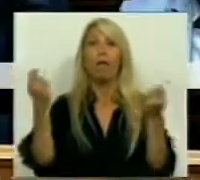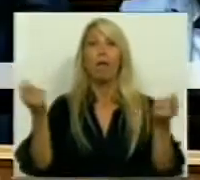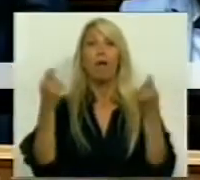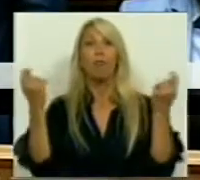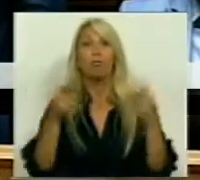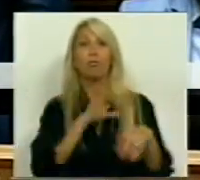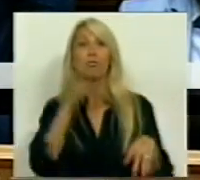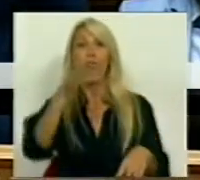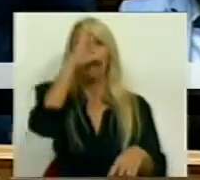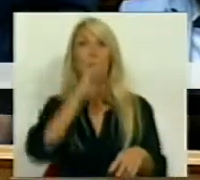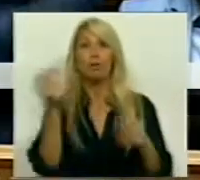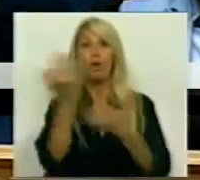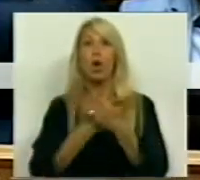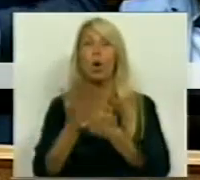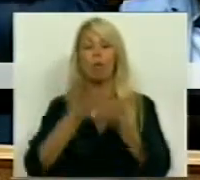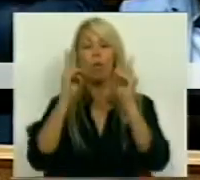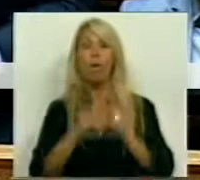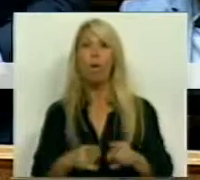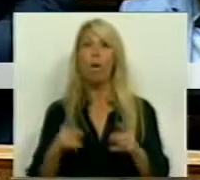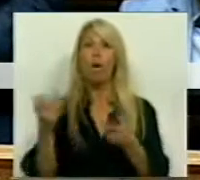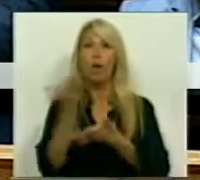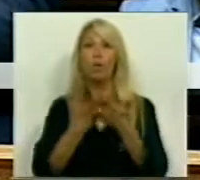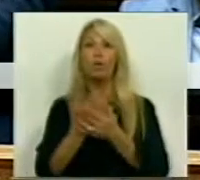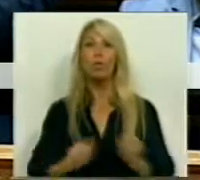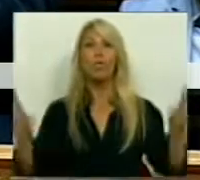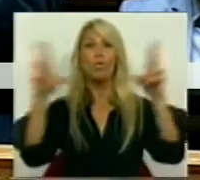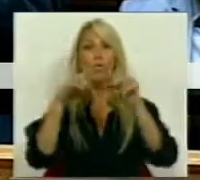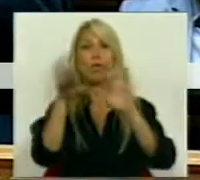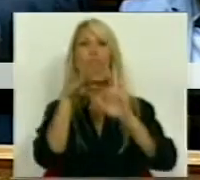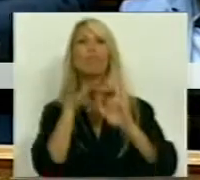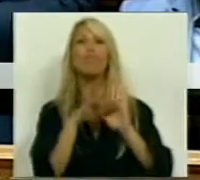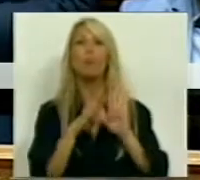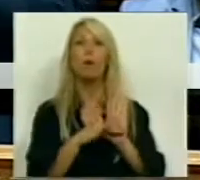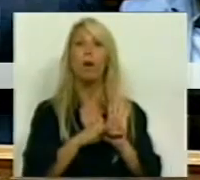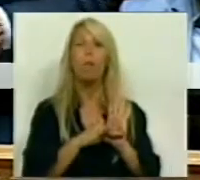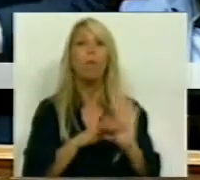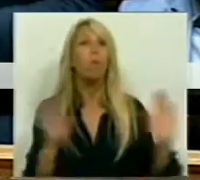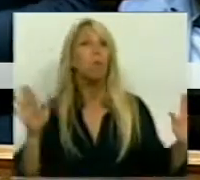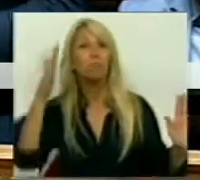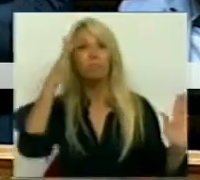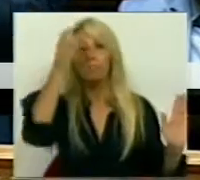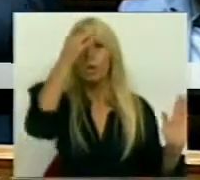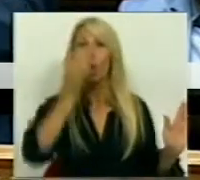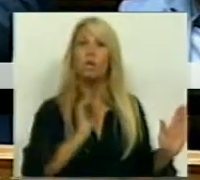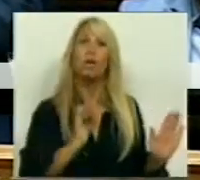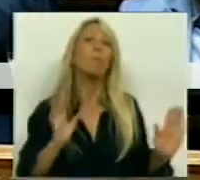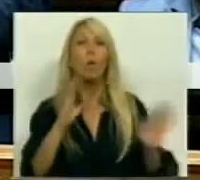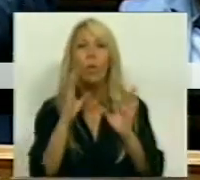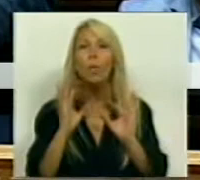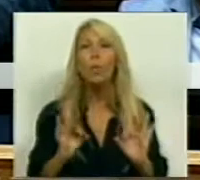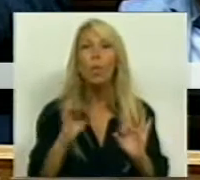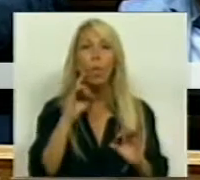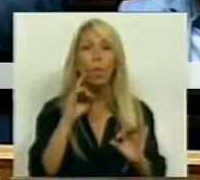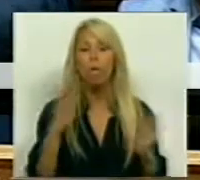para encetar a negociação de um novo programa que, do nosso ponto de vista de cautelar, nada tem